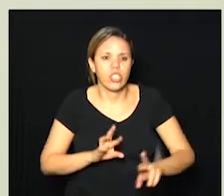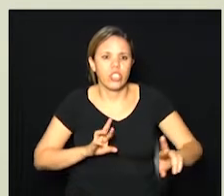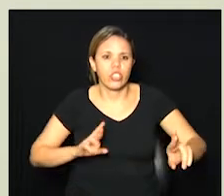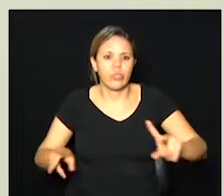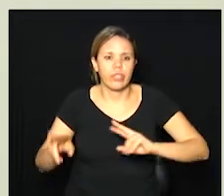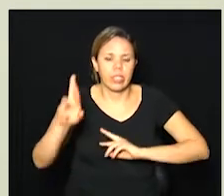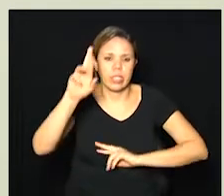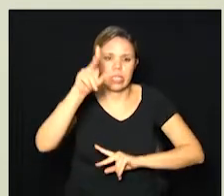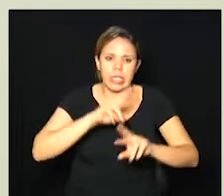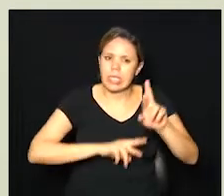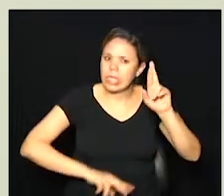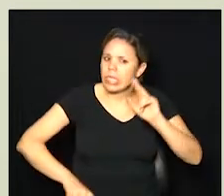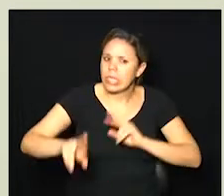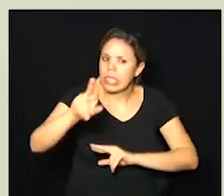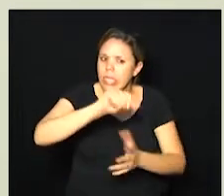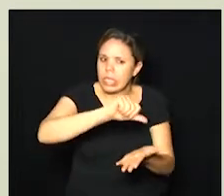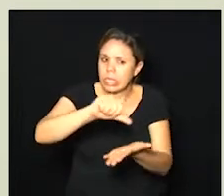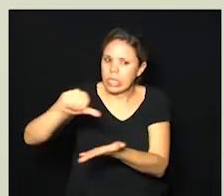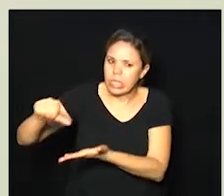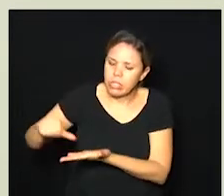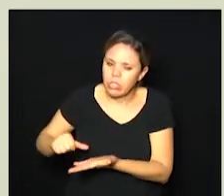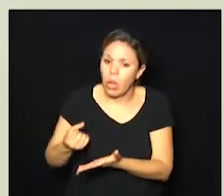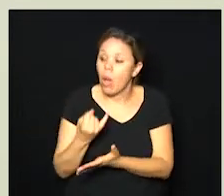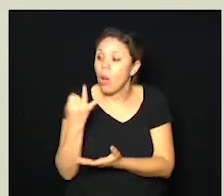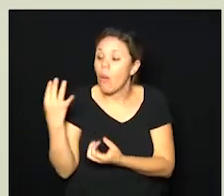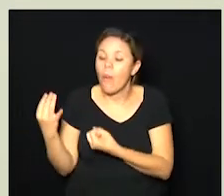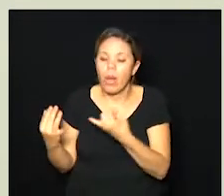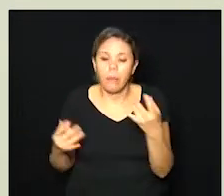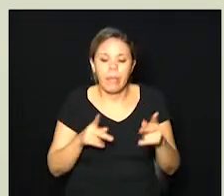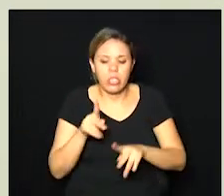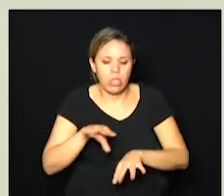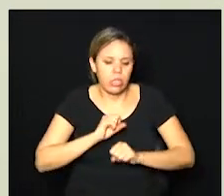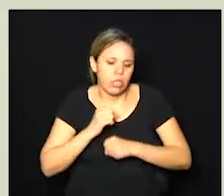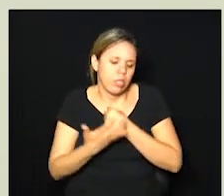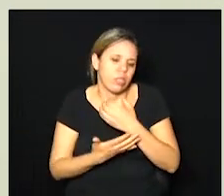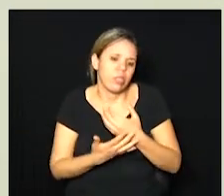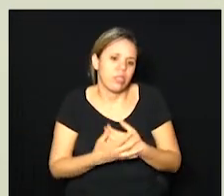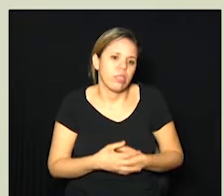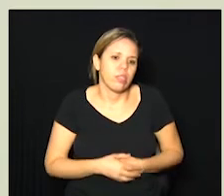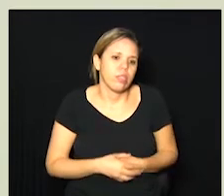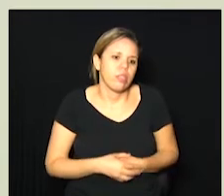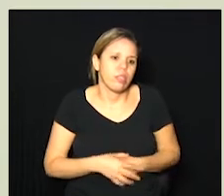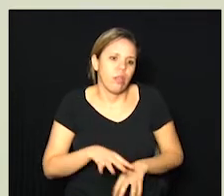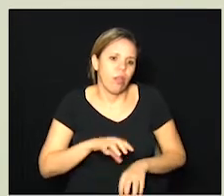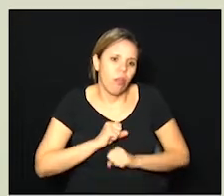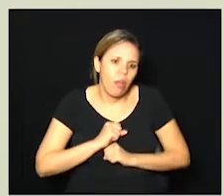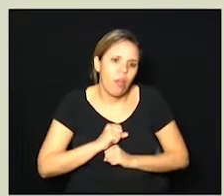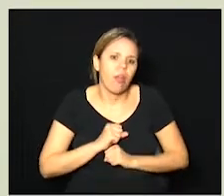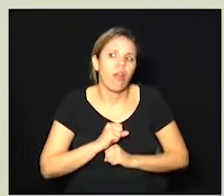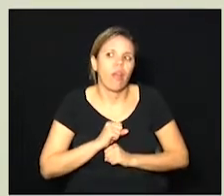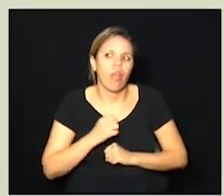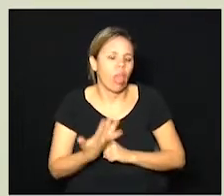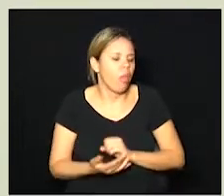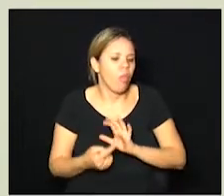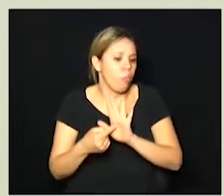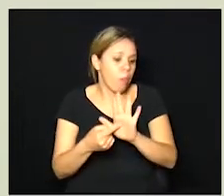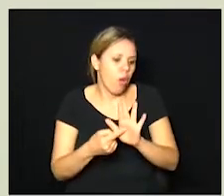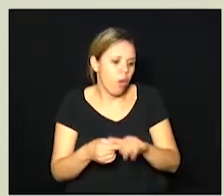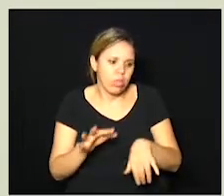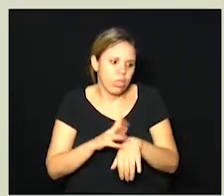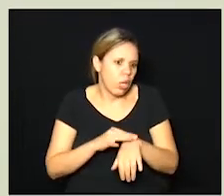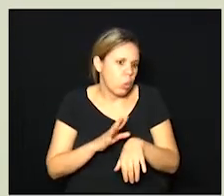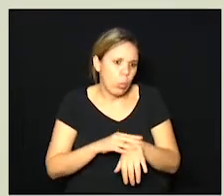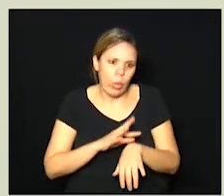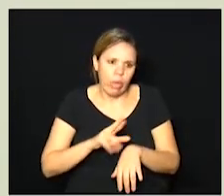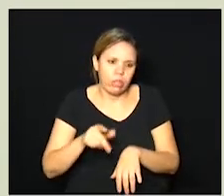são coisas diferentes não necessariamente a pessoa que está com covid desenvolve os sintomas da doença exato é não aqui nós estamos falando de